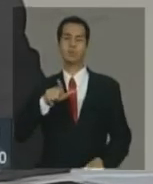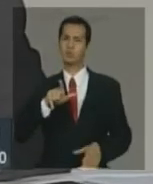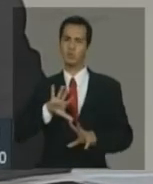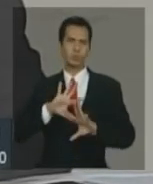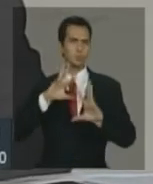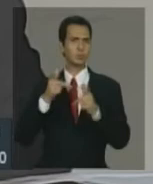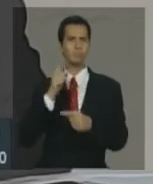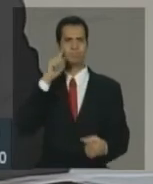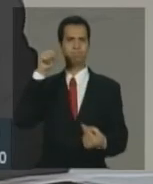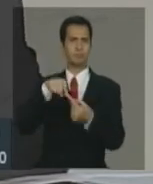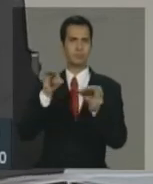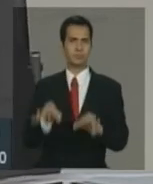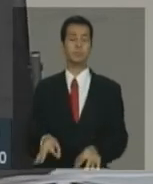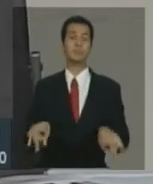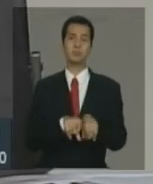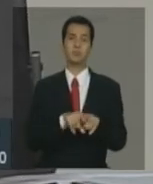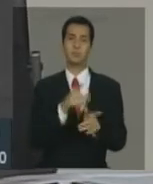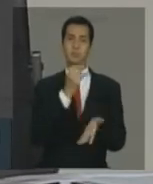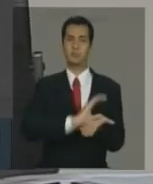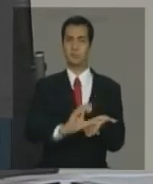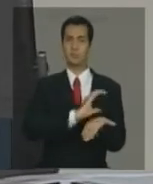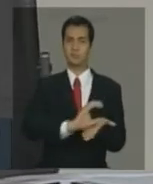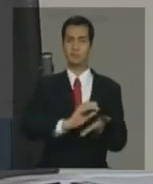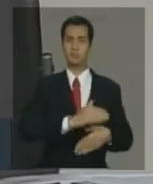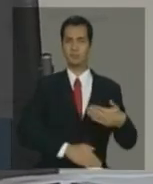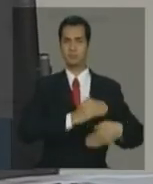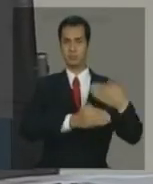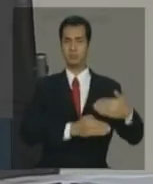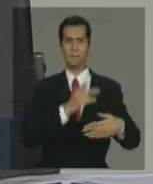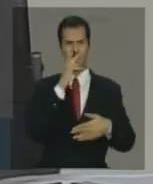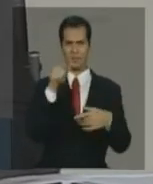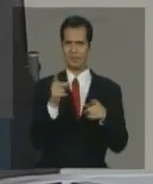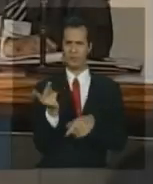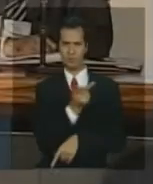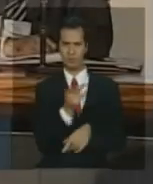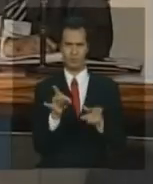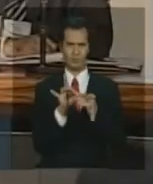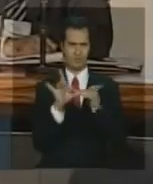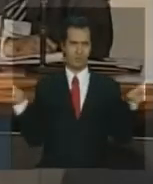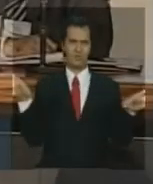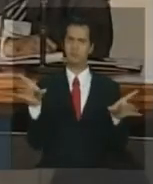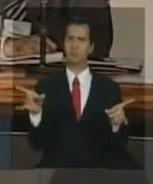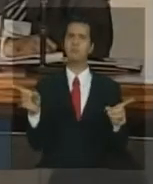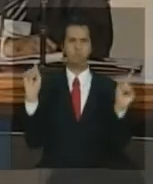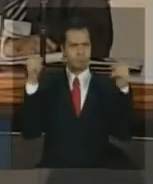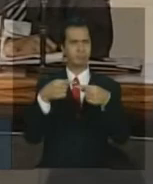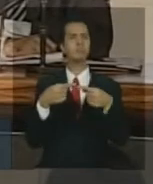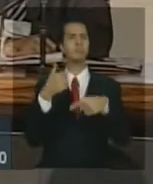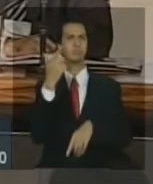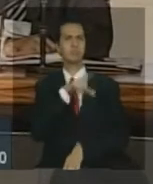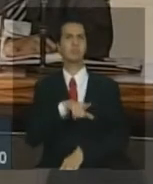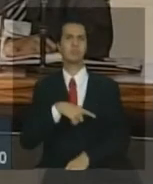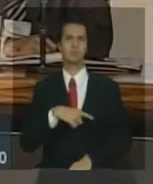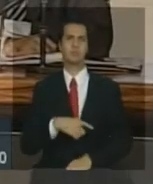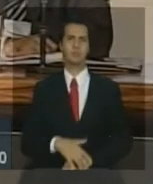e crescimento do investimento. Não vemos essa contradição. Eu não vejo essa contradição. Secretário,